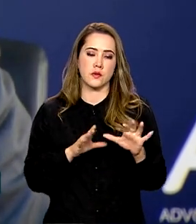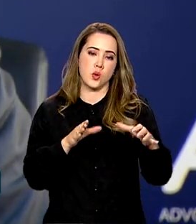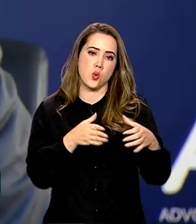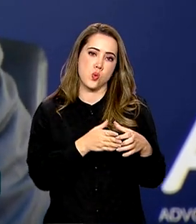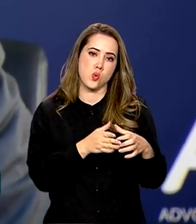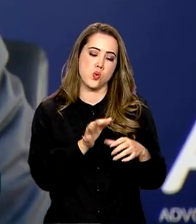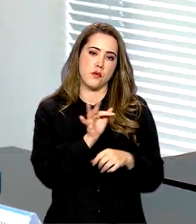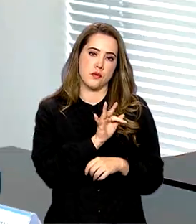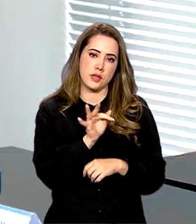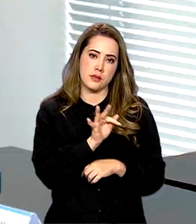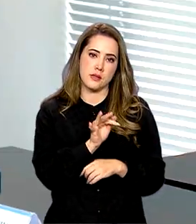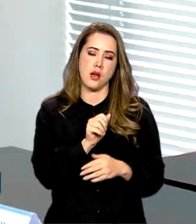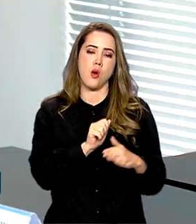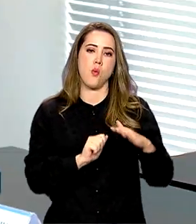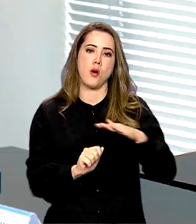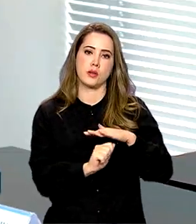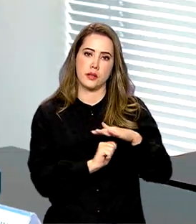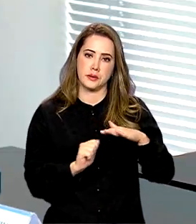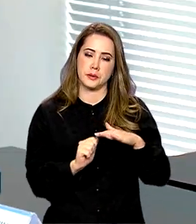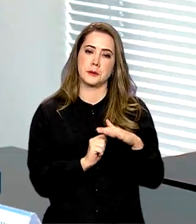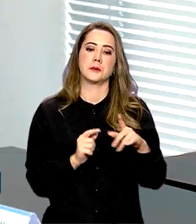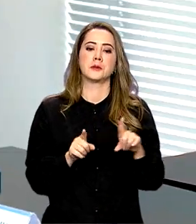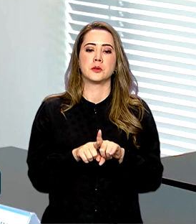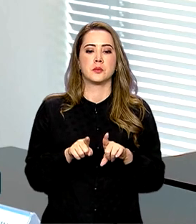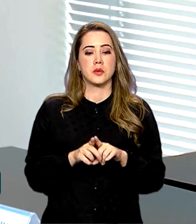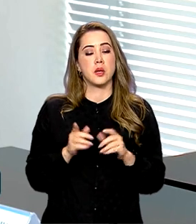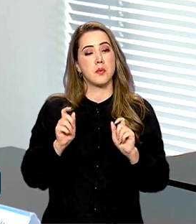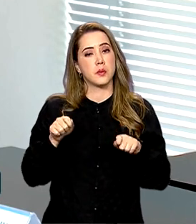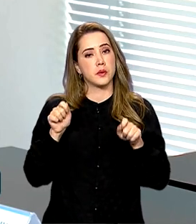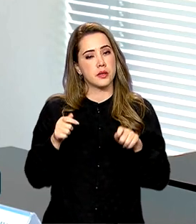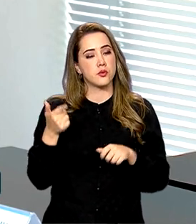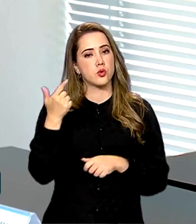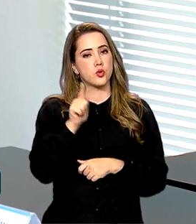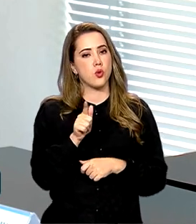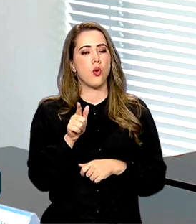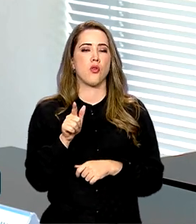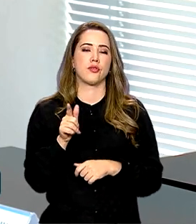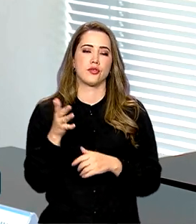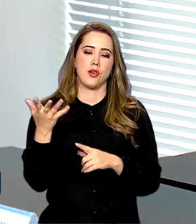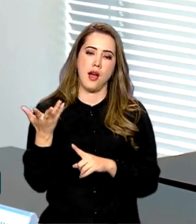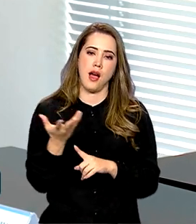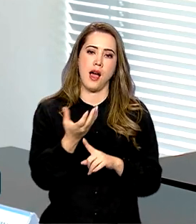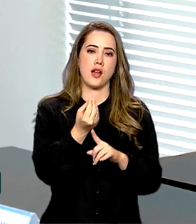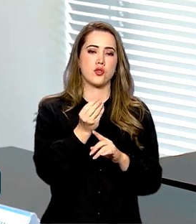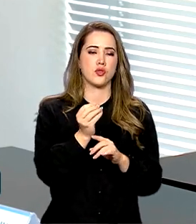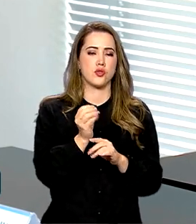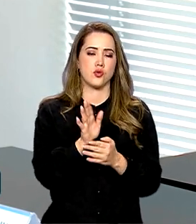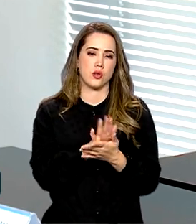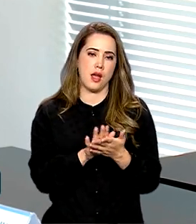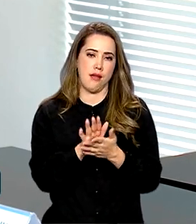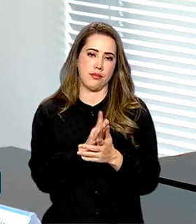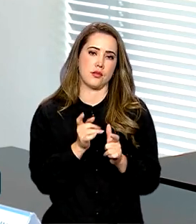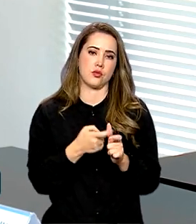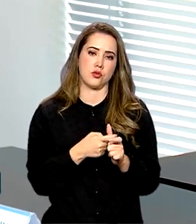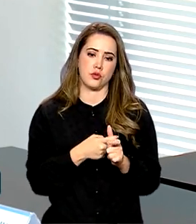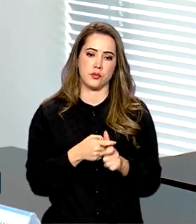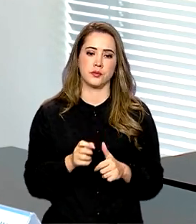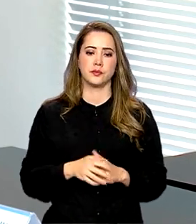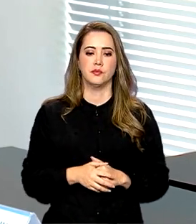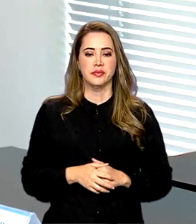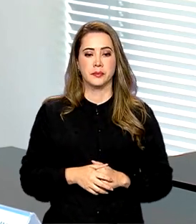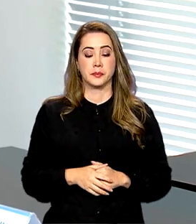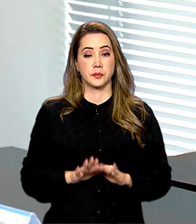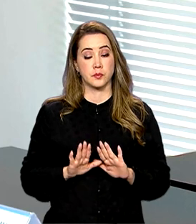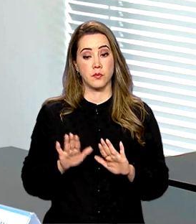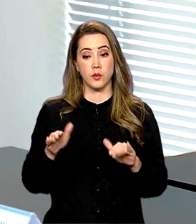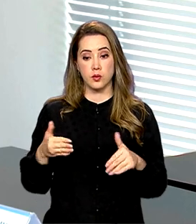fundações públicas federais e, assim, voltar a fazer arte sem pendência financeira. Nesse primeiro momento, a gente focou